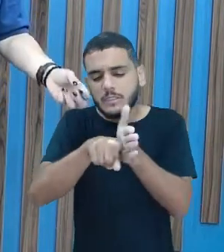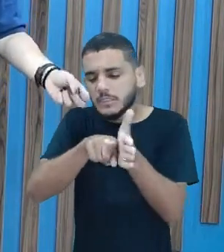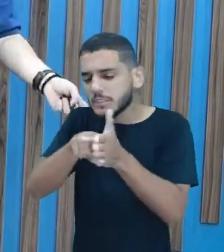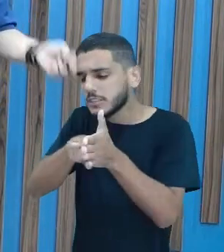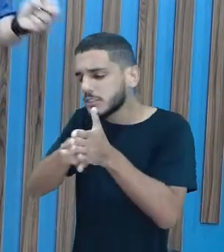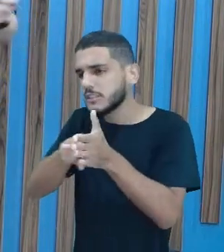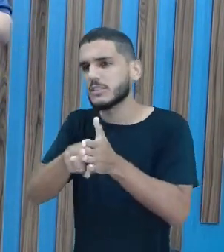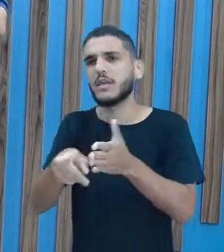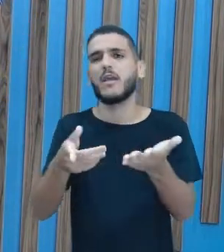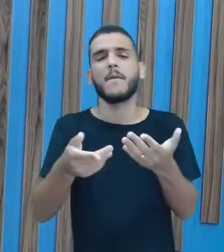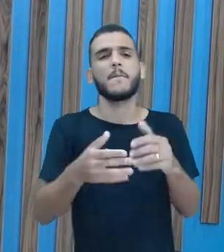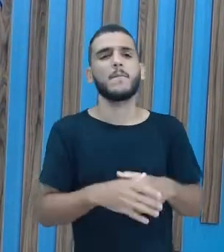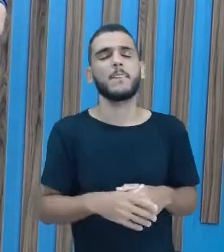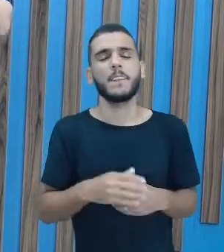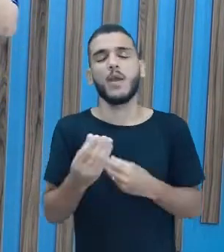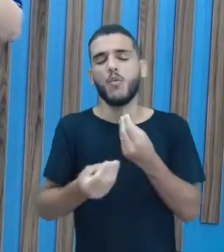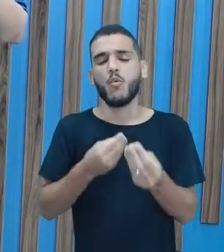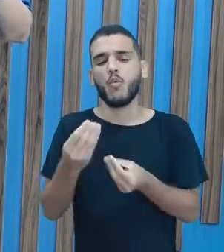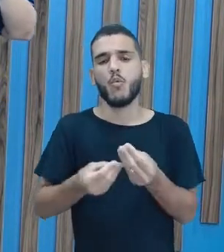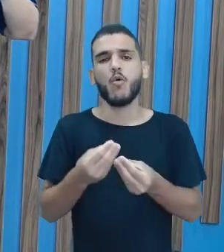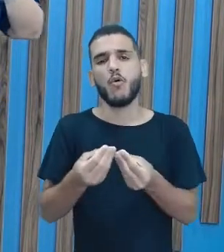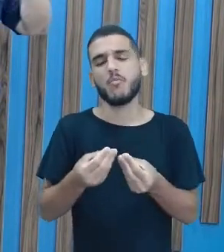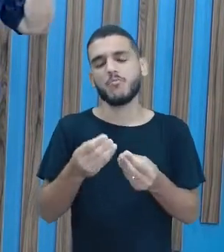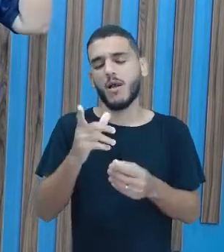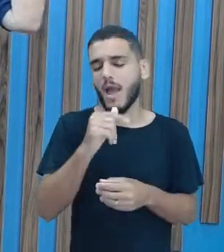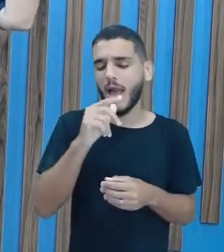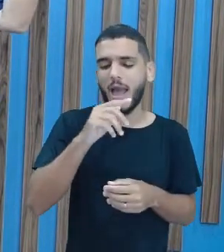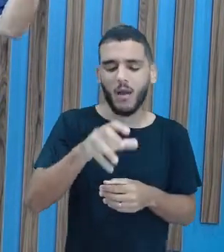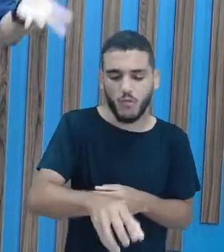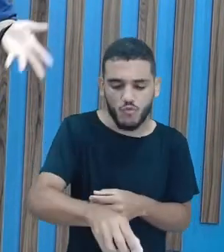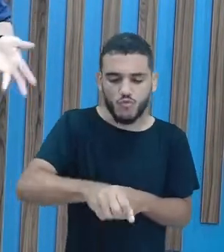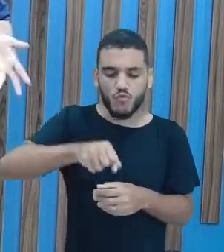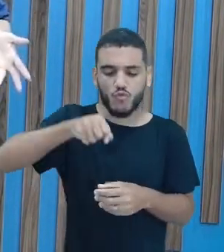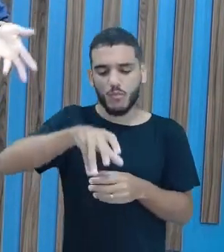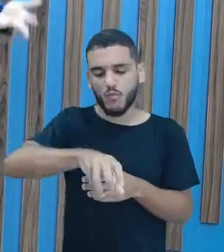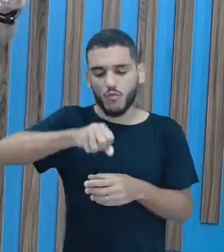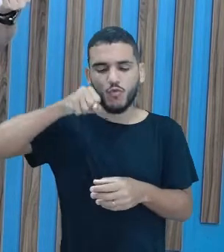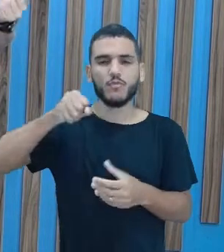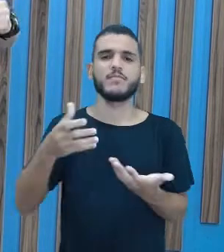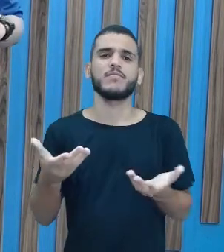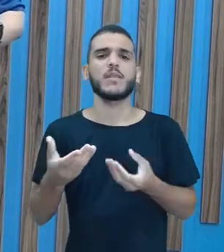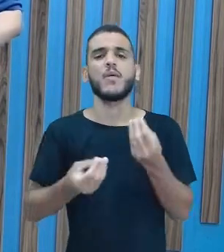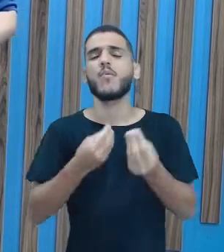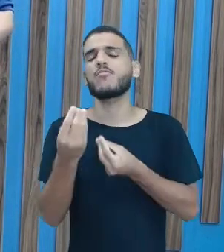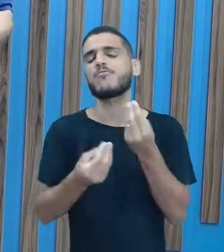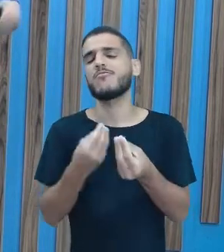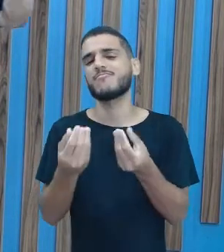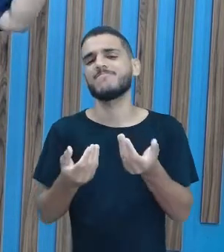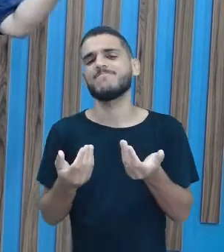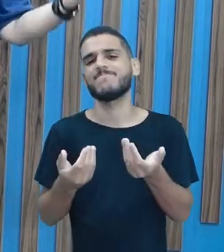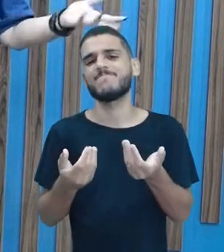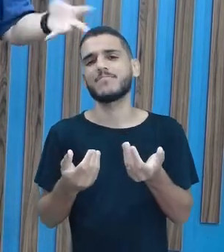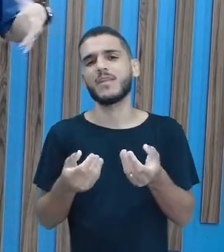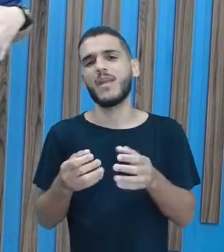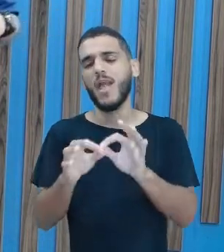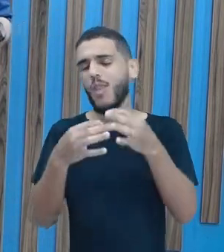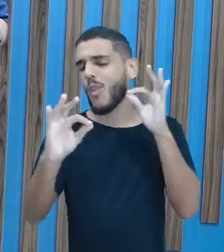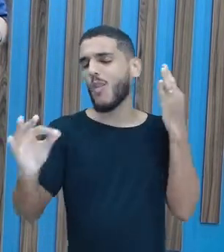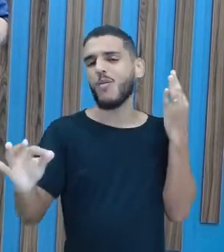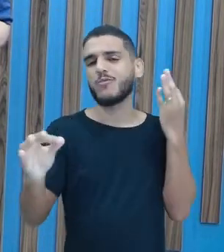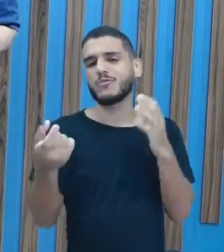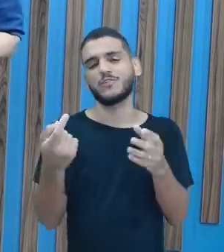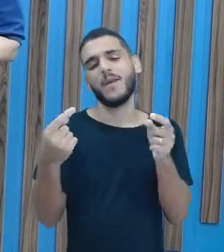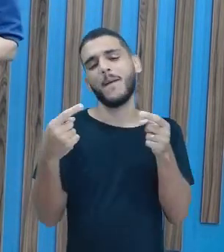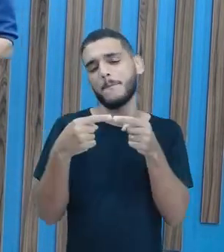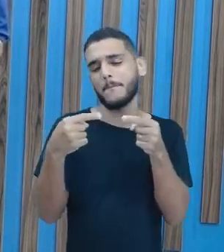difícil de tirar água e bombear, levar para a estação de tratamento para ser distribuída na cidade. Como é que é isso? Onde é que fica? É muito longe? É